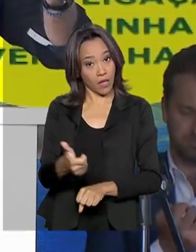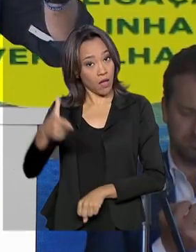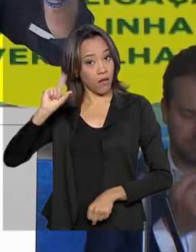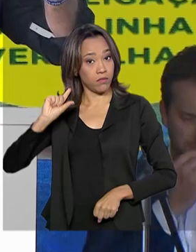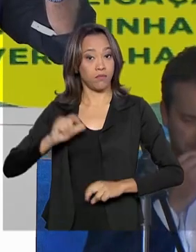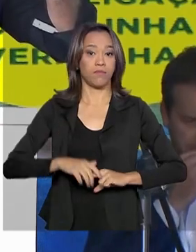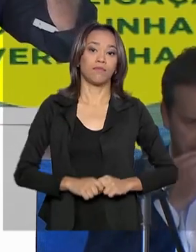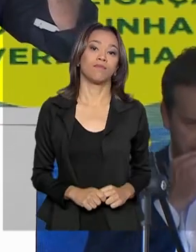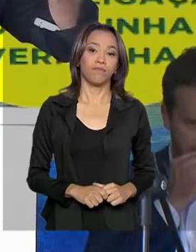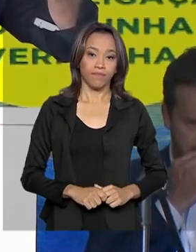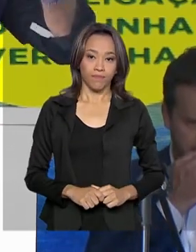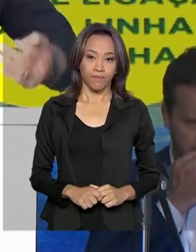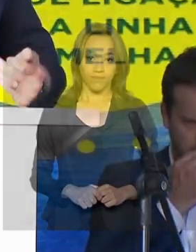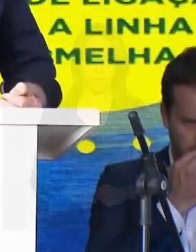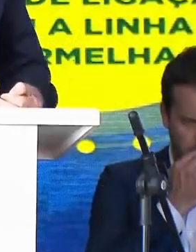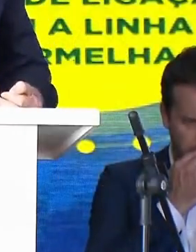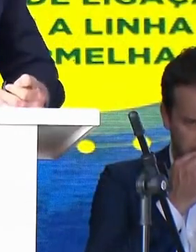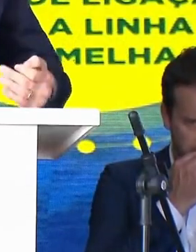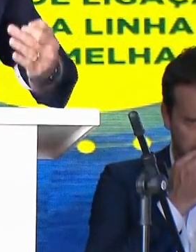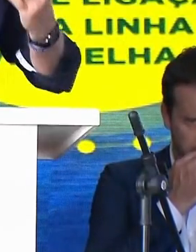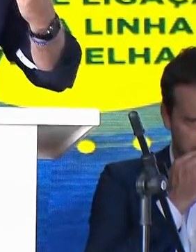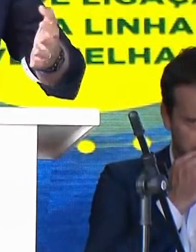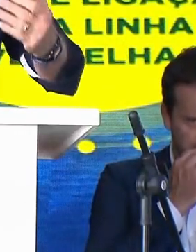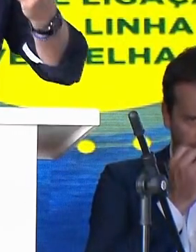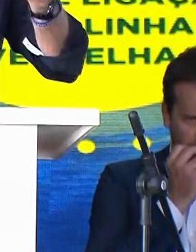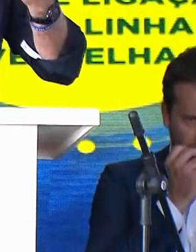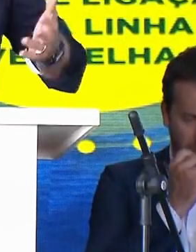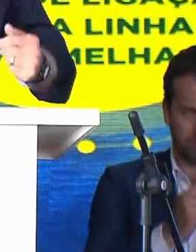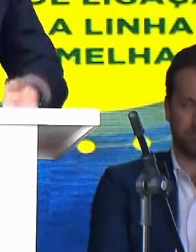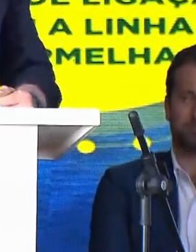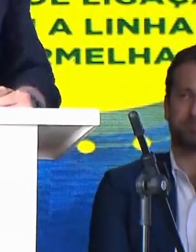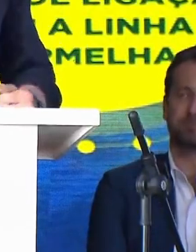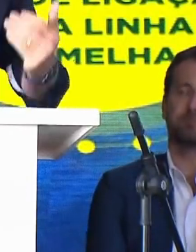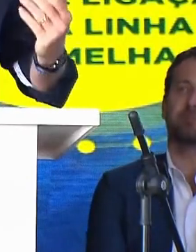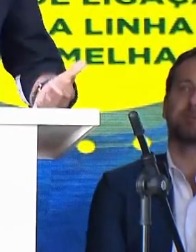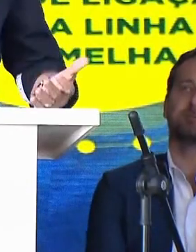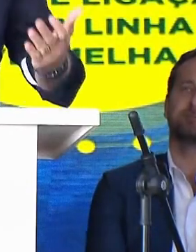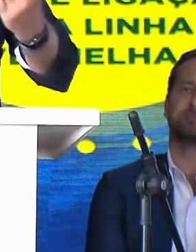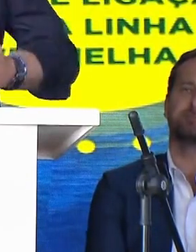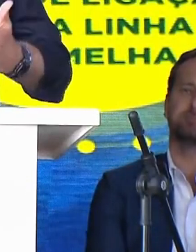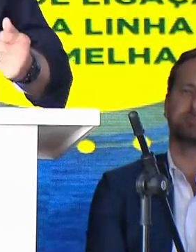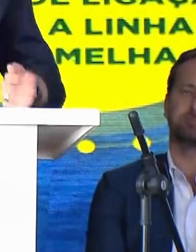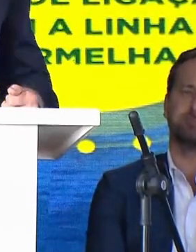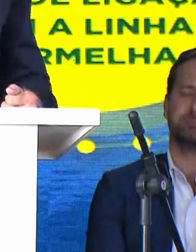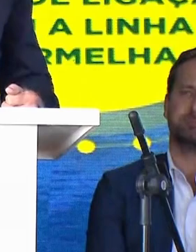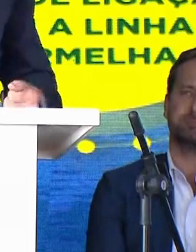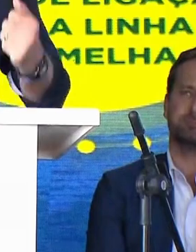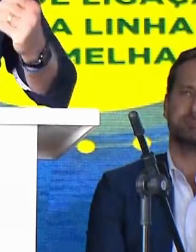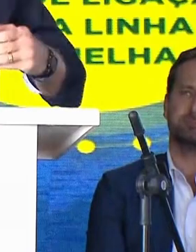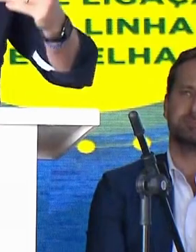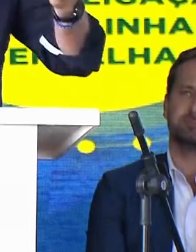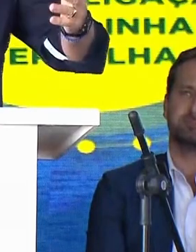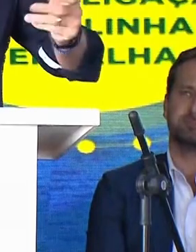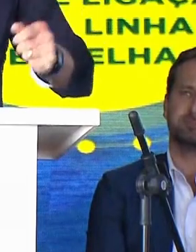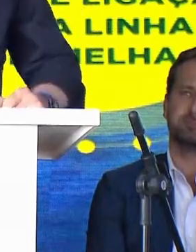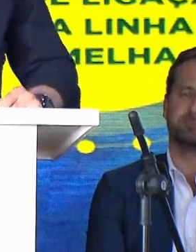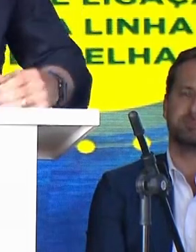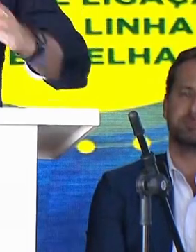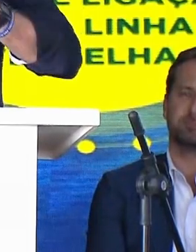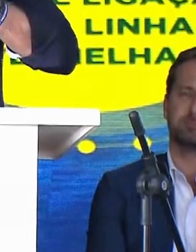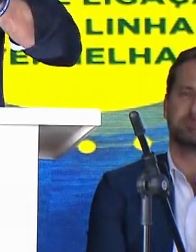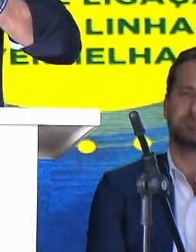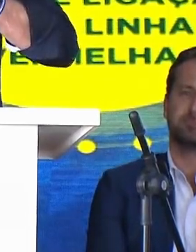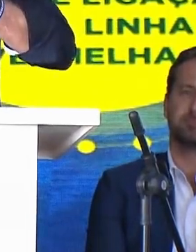integrar, entregar obras que já estavam em andamento. Nós não queremos novas